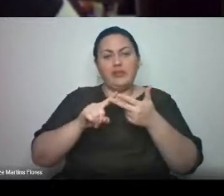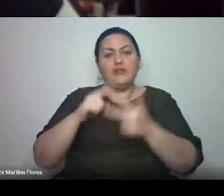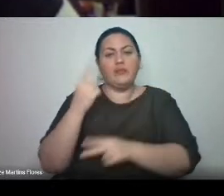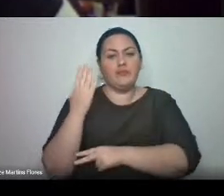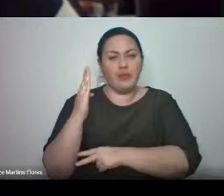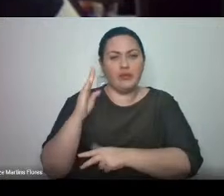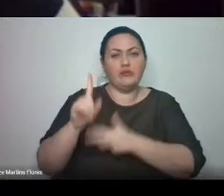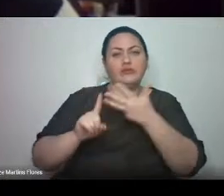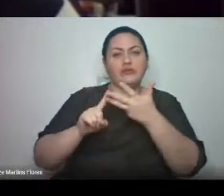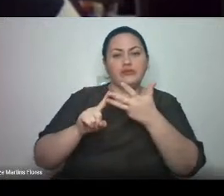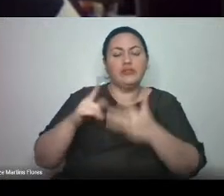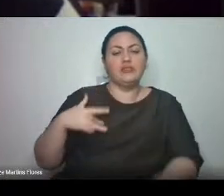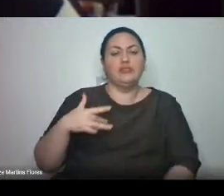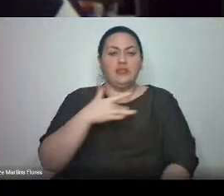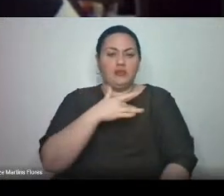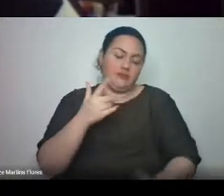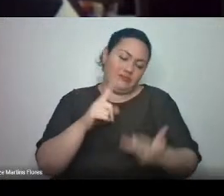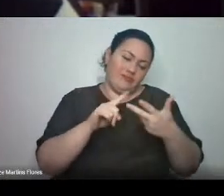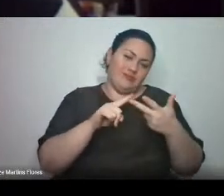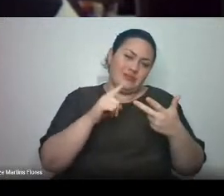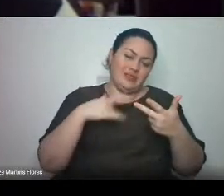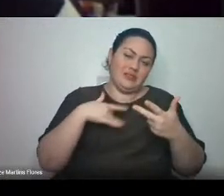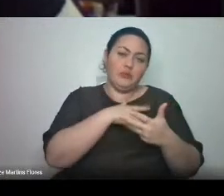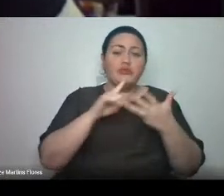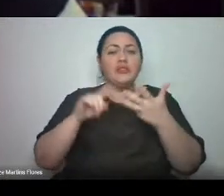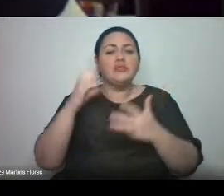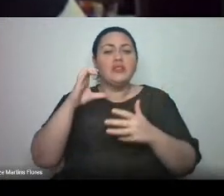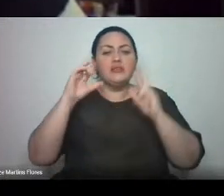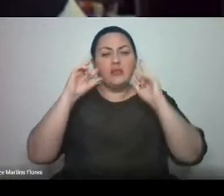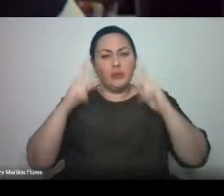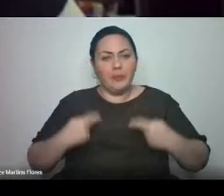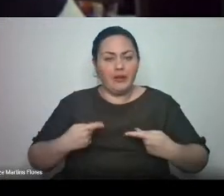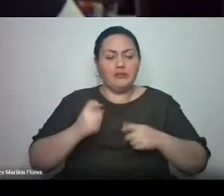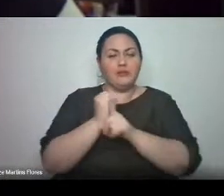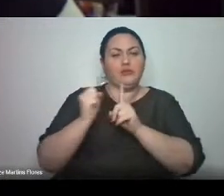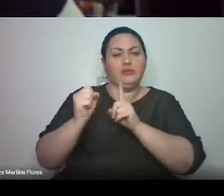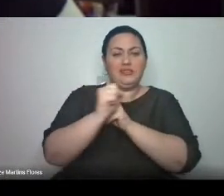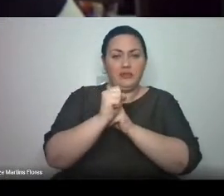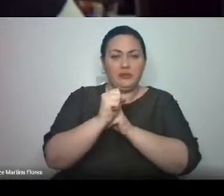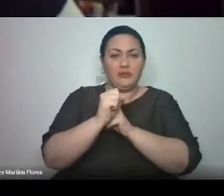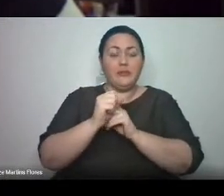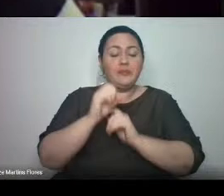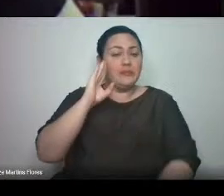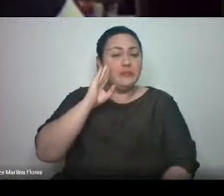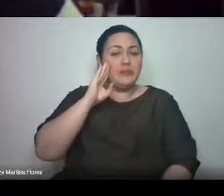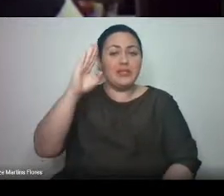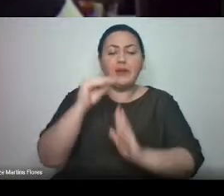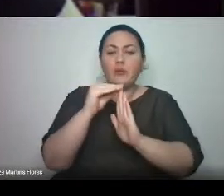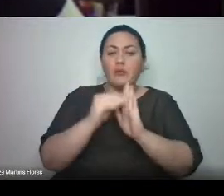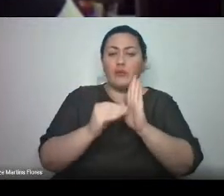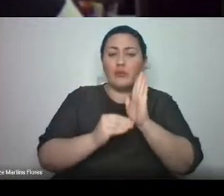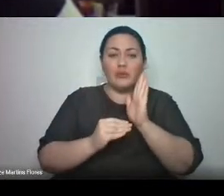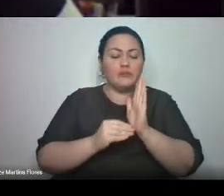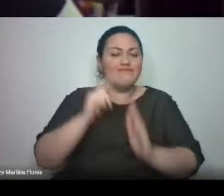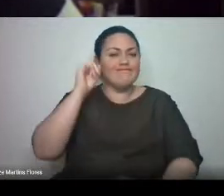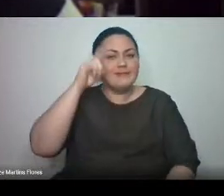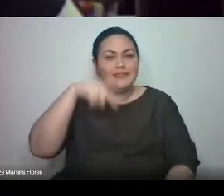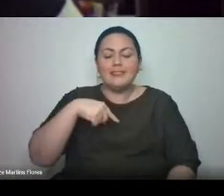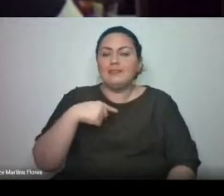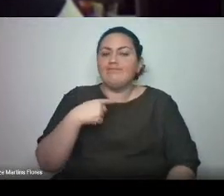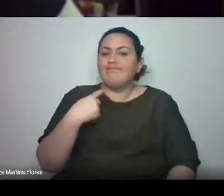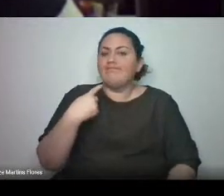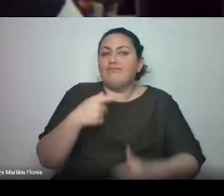e da saúde, e ciências humanas e sociais. Sendo que grande parte dos conteúdos são de extrema complexidade.